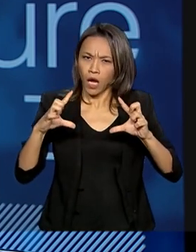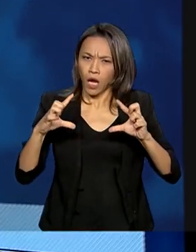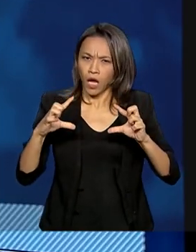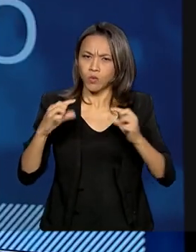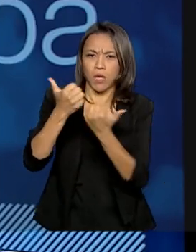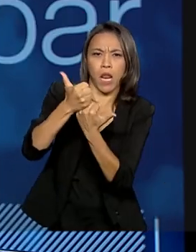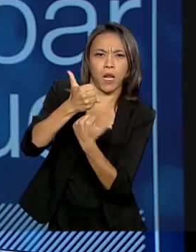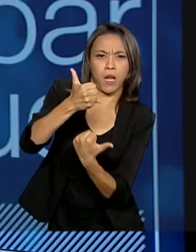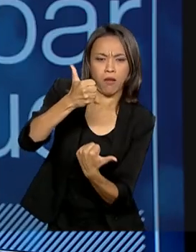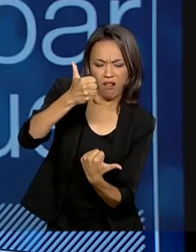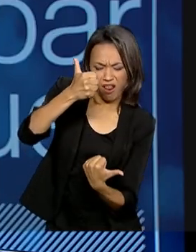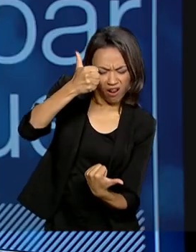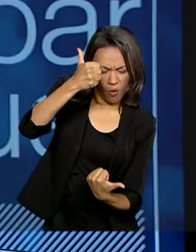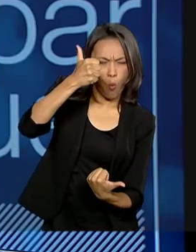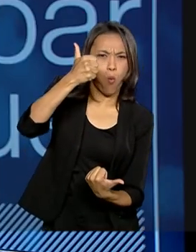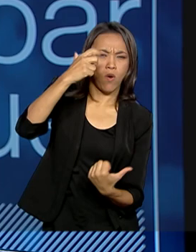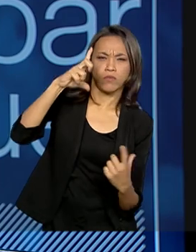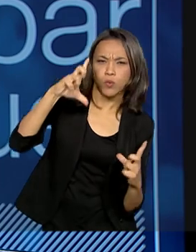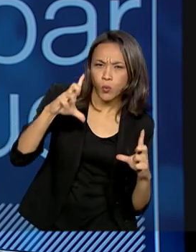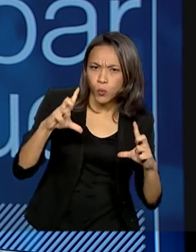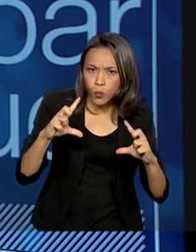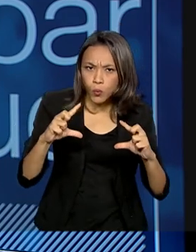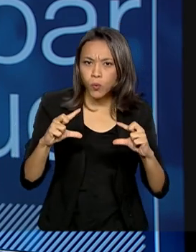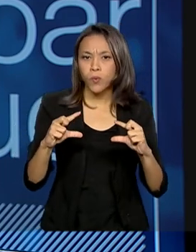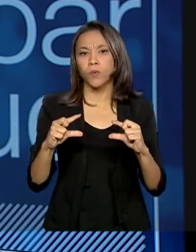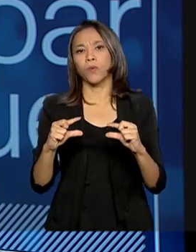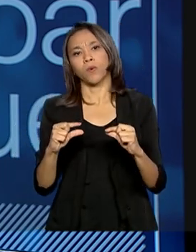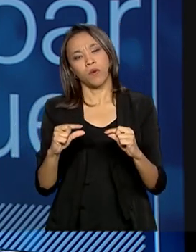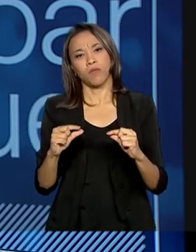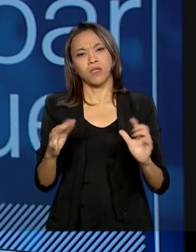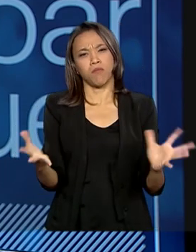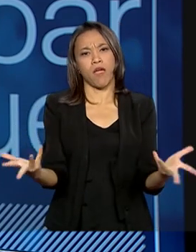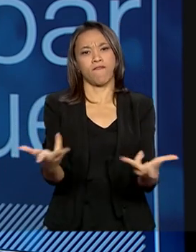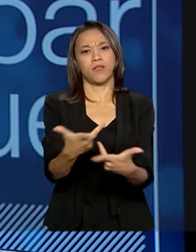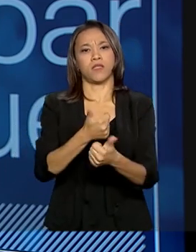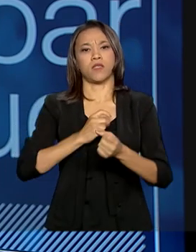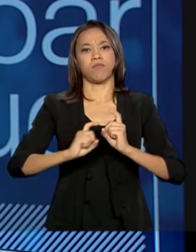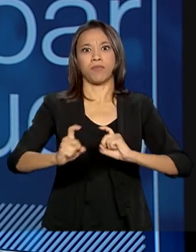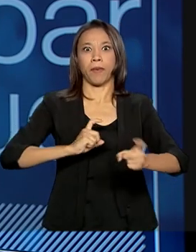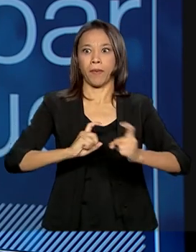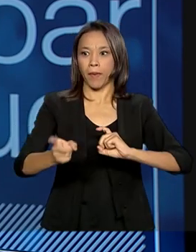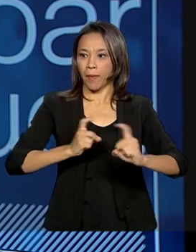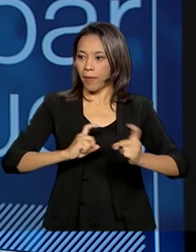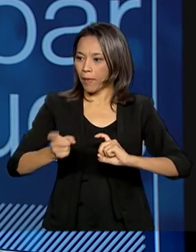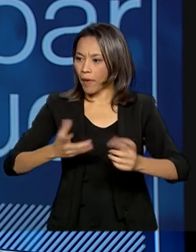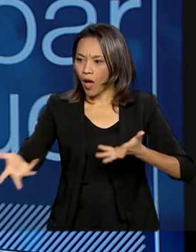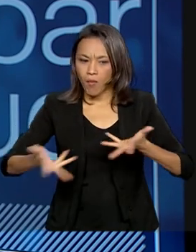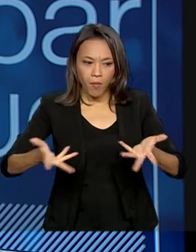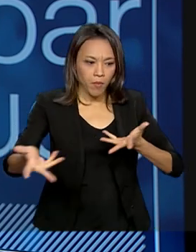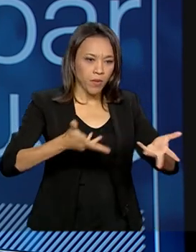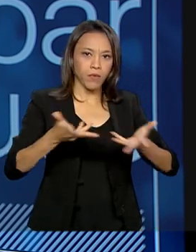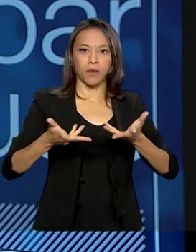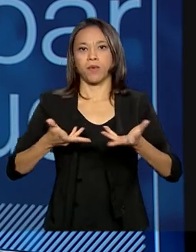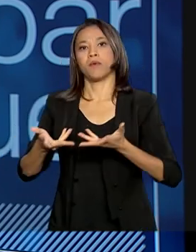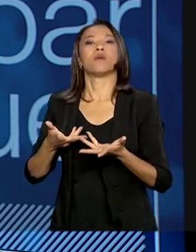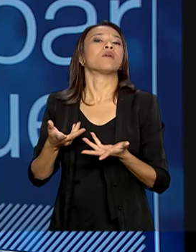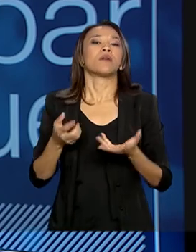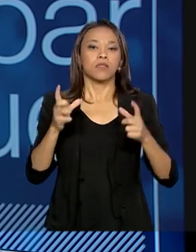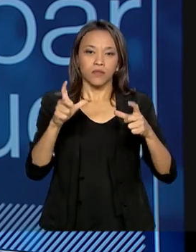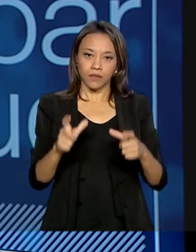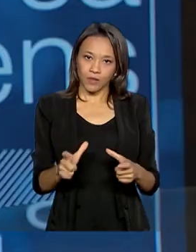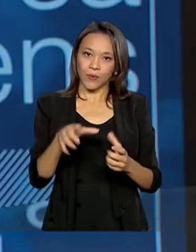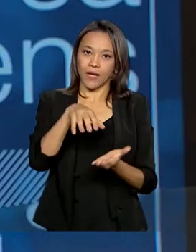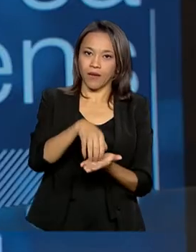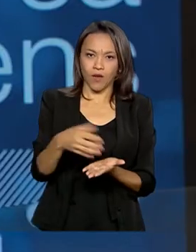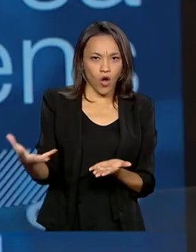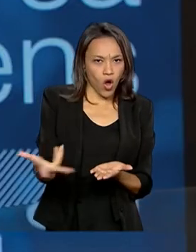administração do Instituto para dar mais eficiência e eficácia na administração daquela unidade de conservação.